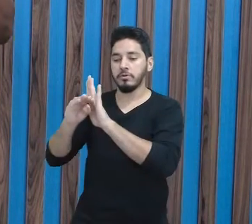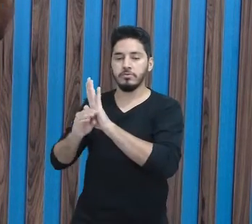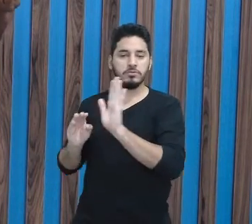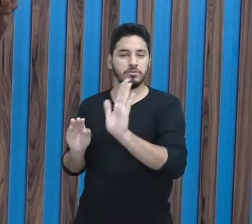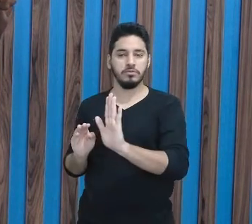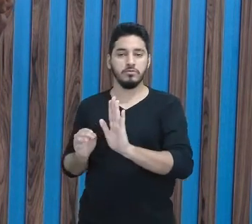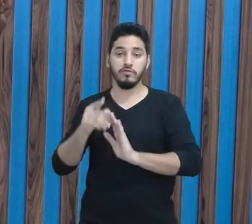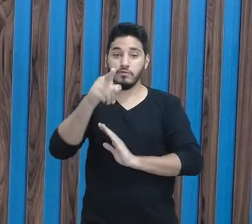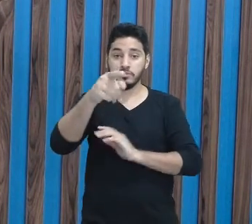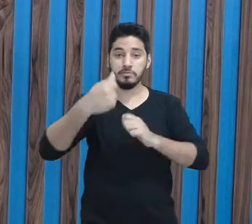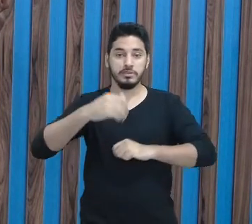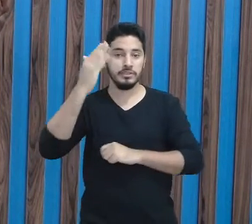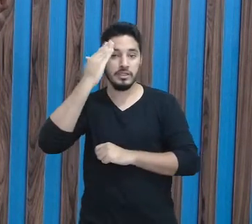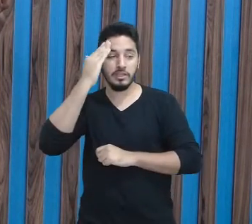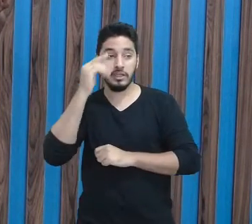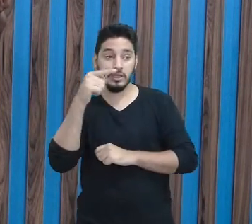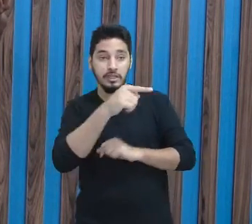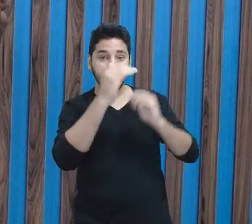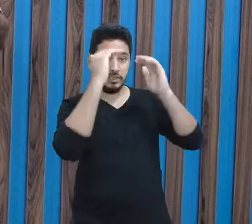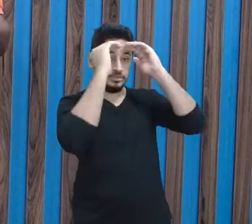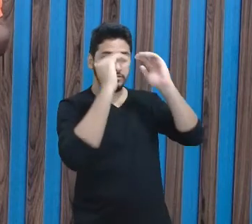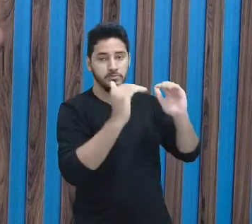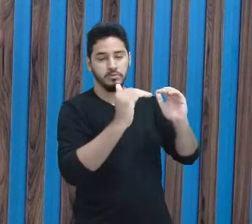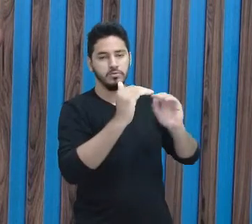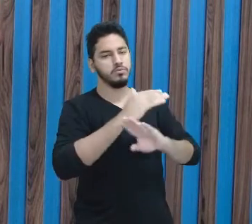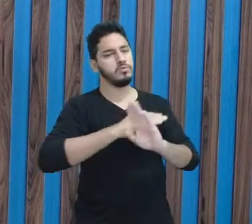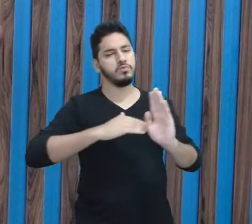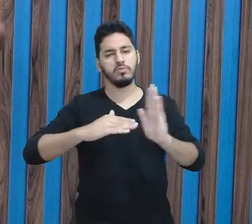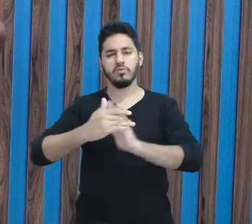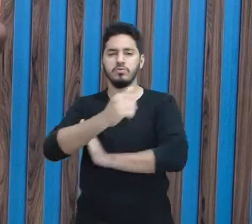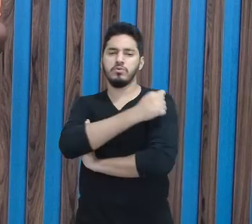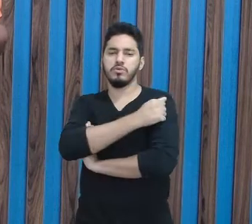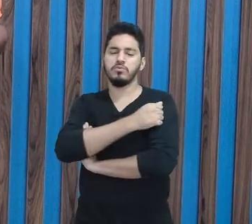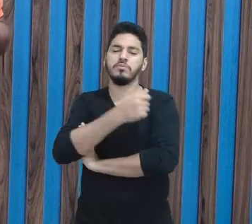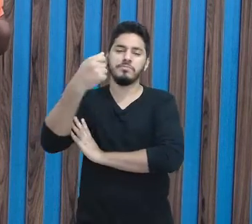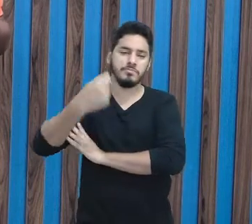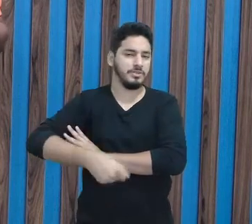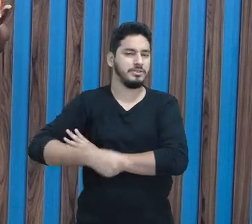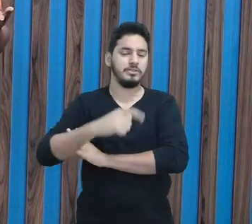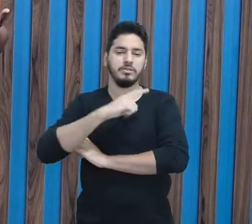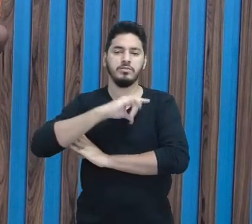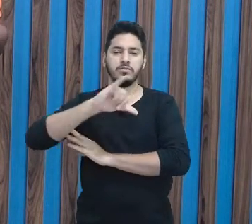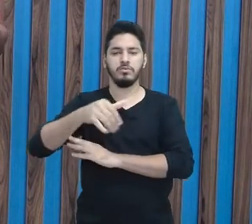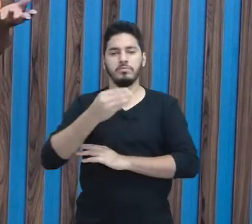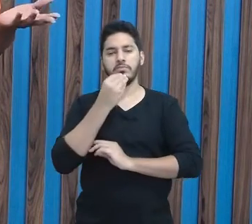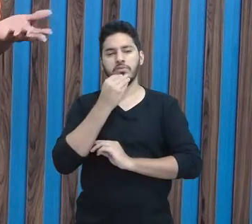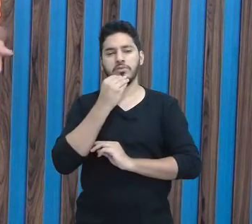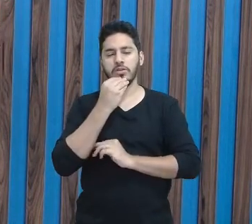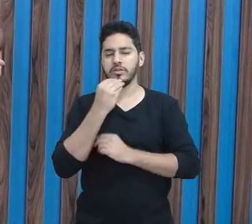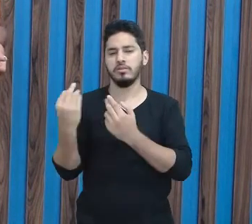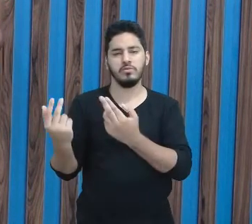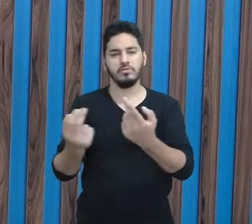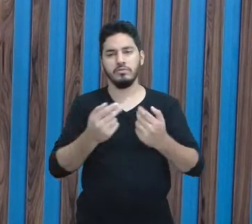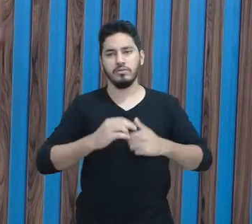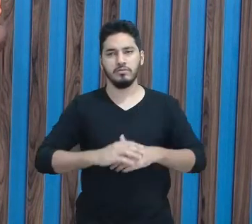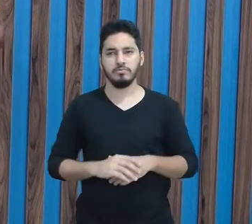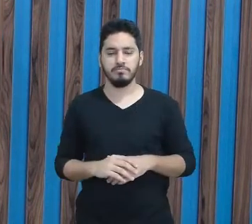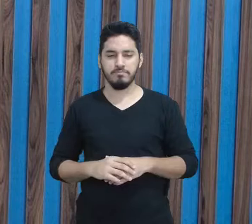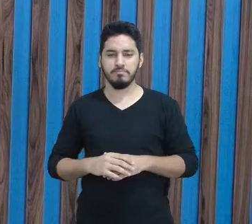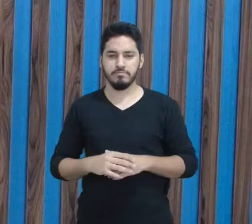que o outro precisa de respeito. Todo estudante, ele precisa ter uma oportunidade muito igualitária.